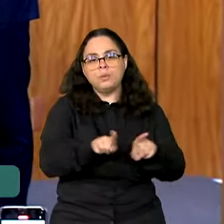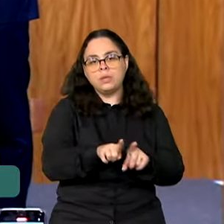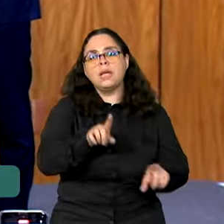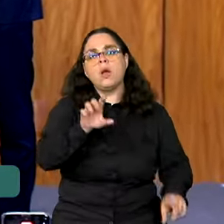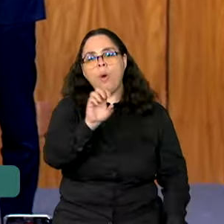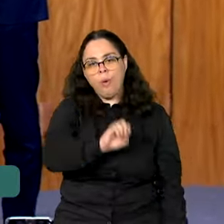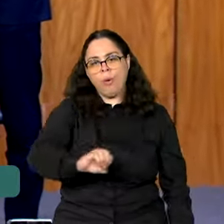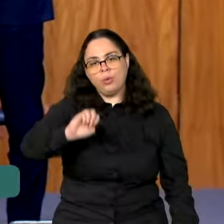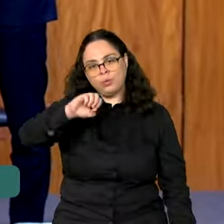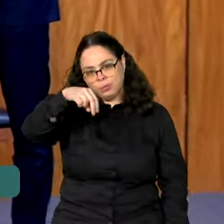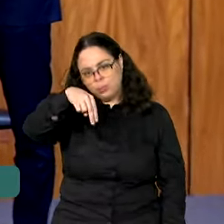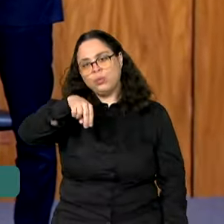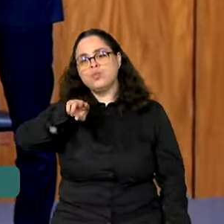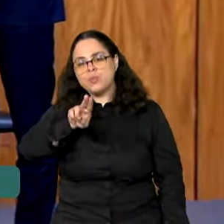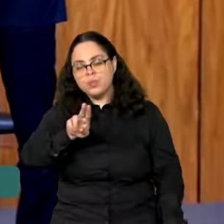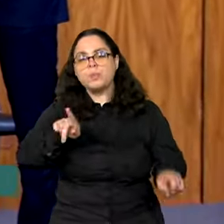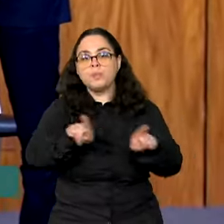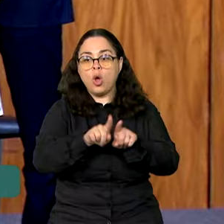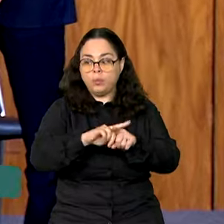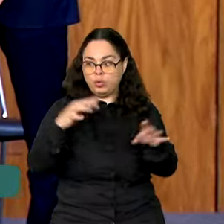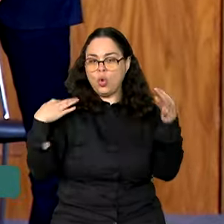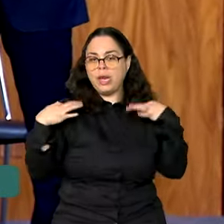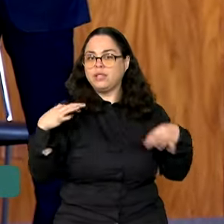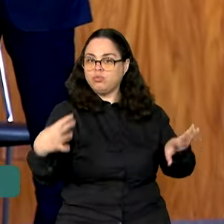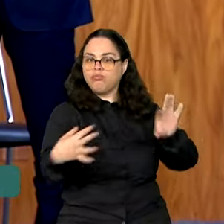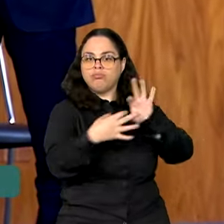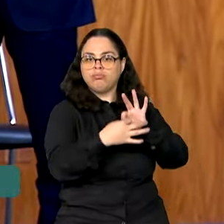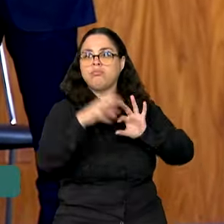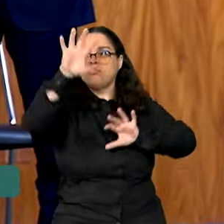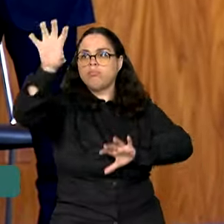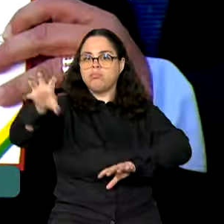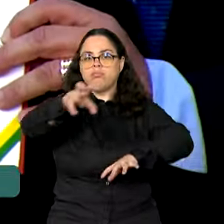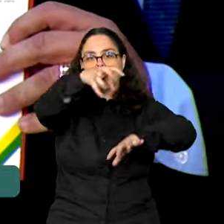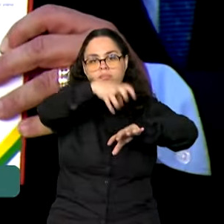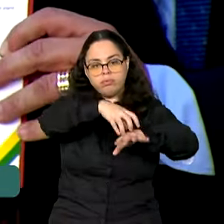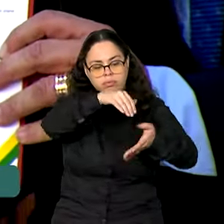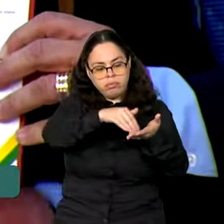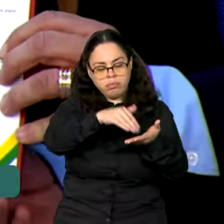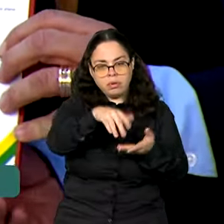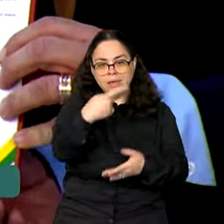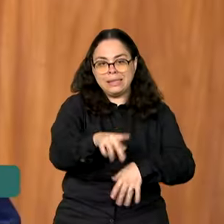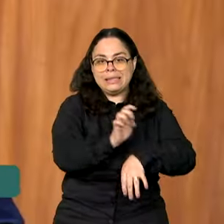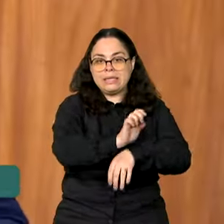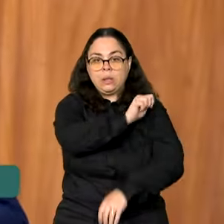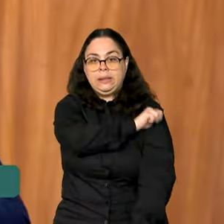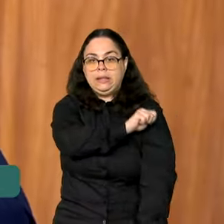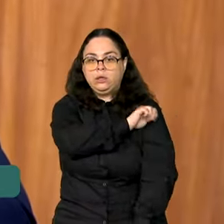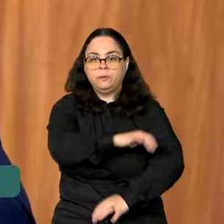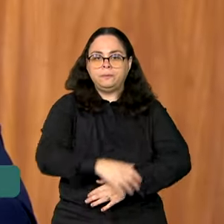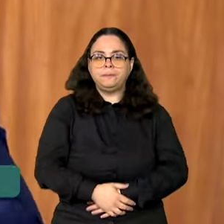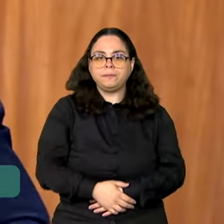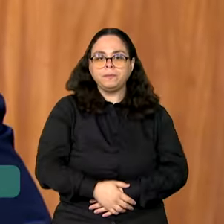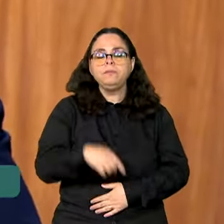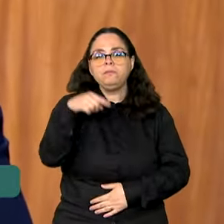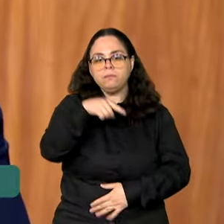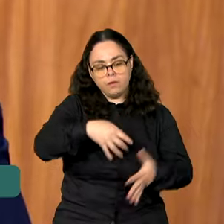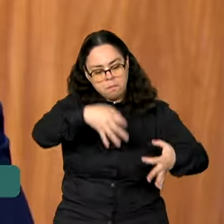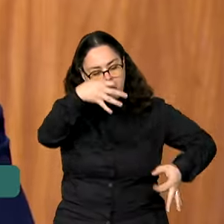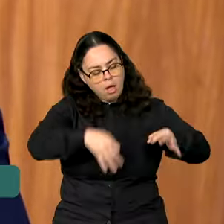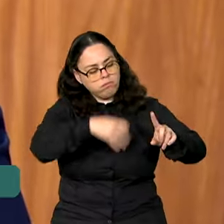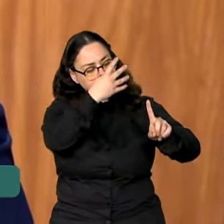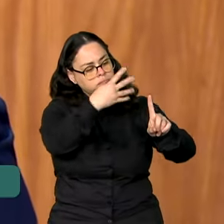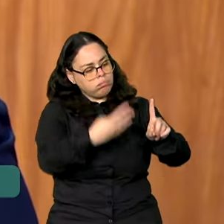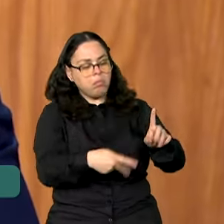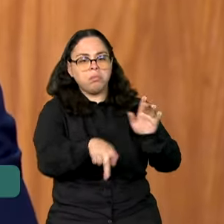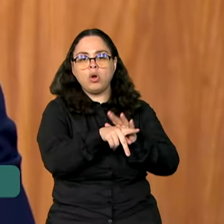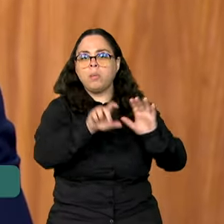Nações Unidas para o Turismo, que prevê um escritório da instituição no Rio de Janeiro. Trata-se do justo reconhecimento